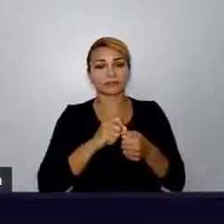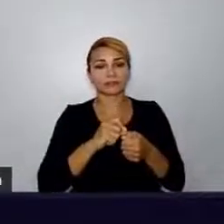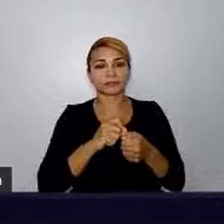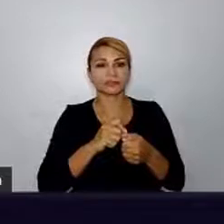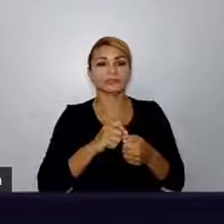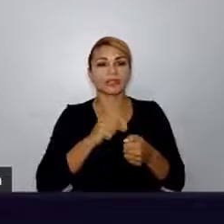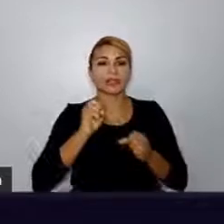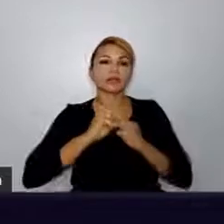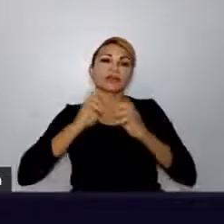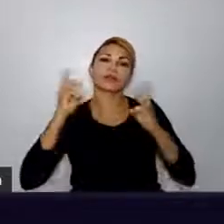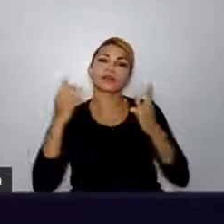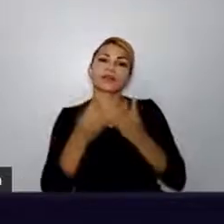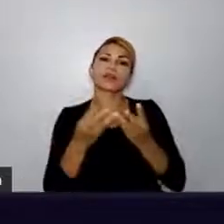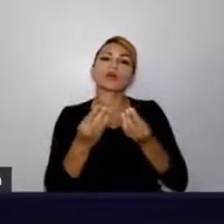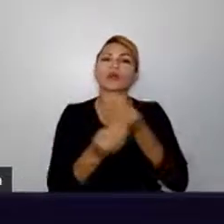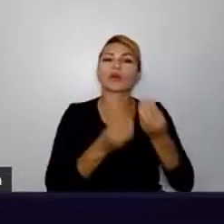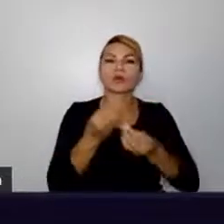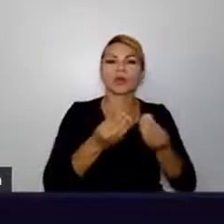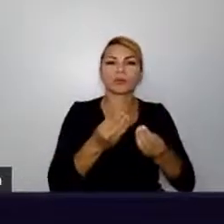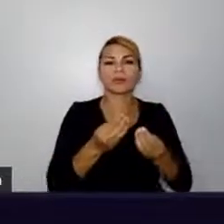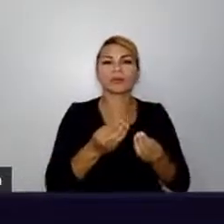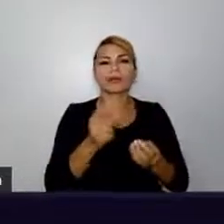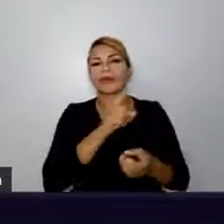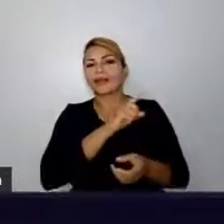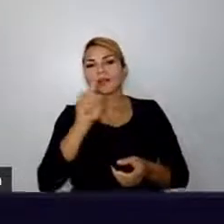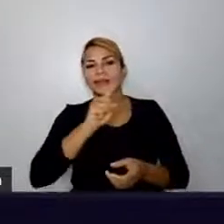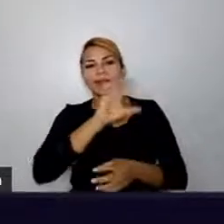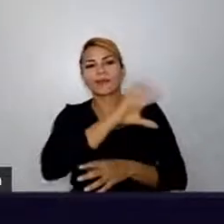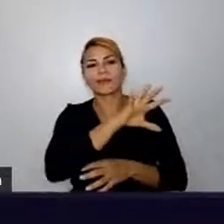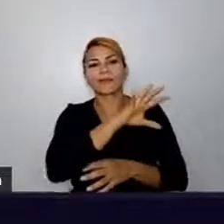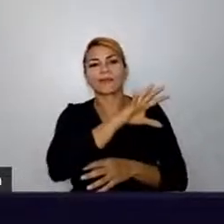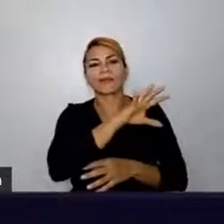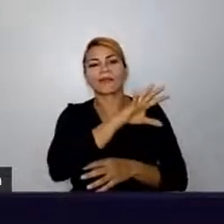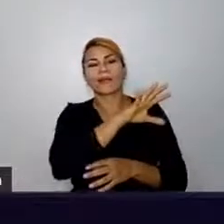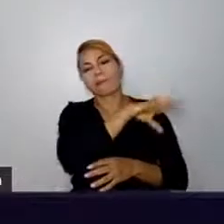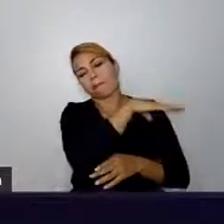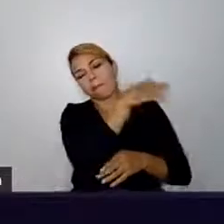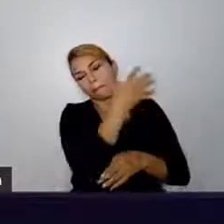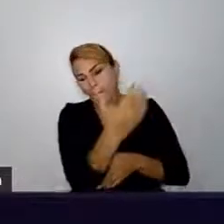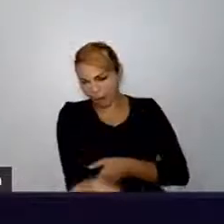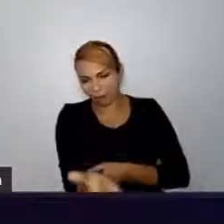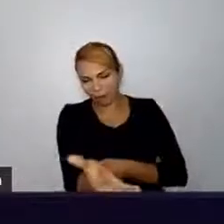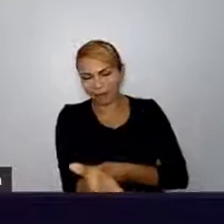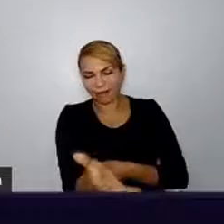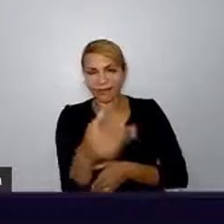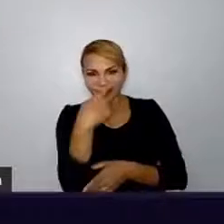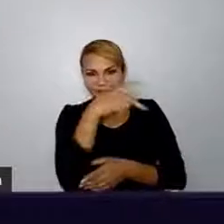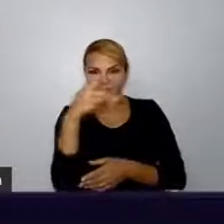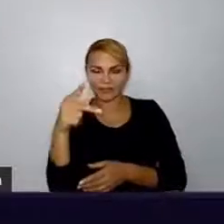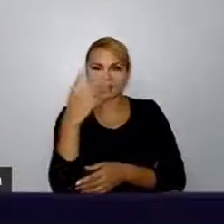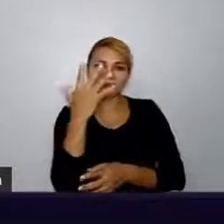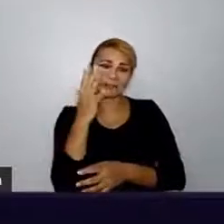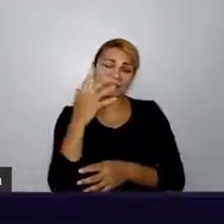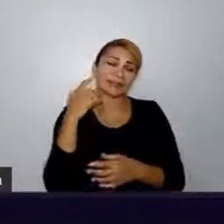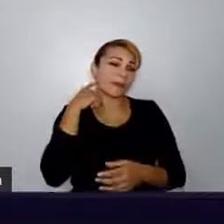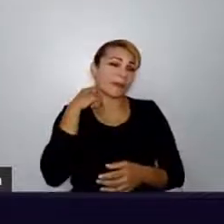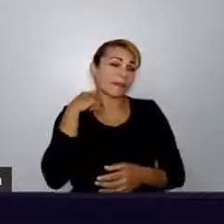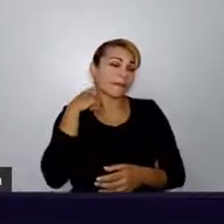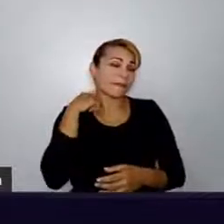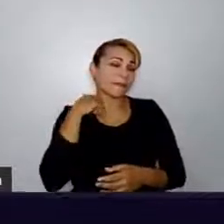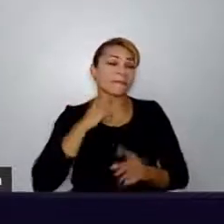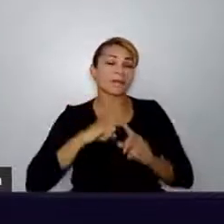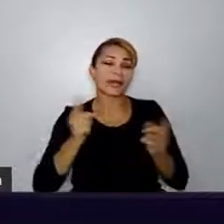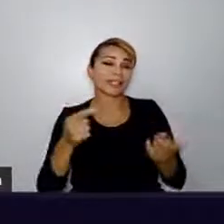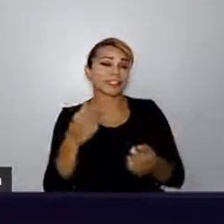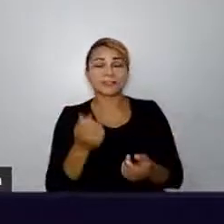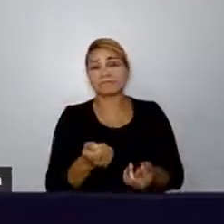chamado Como Dão Matar Suas Plantas. Mas não deu muito certo. E toda vez que eu quero conversar com alguém a respeito, ouvir a opinião de